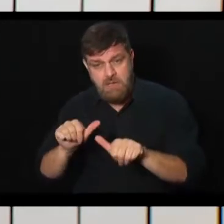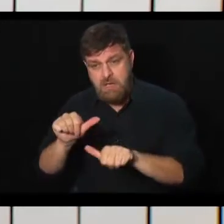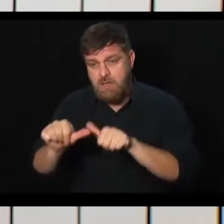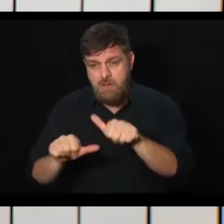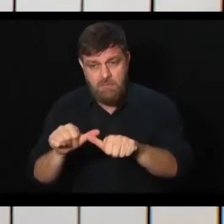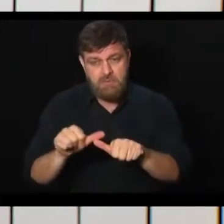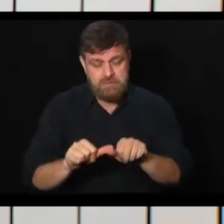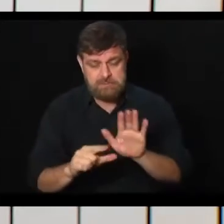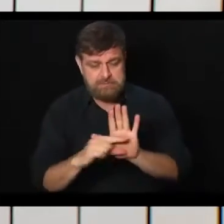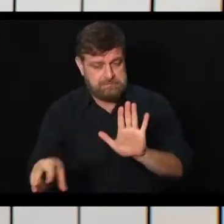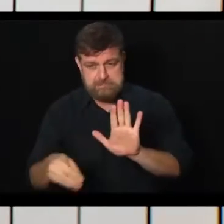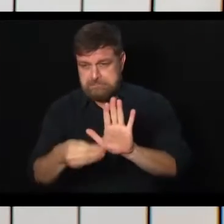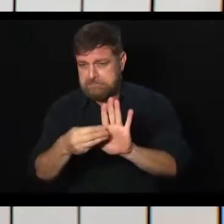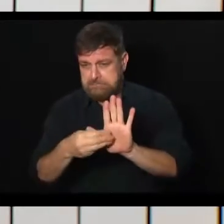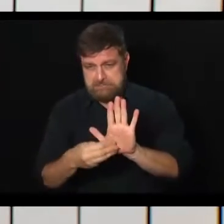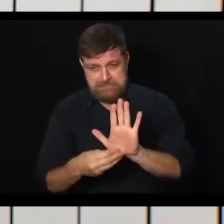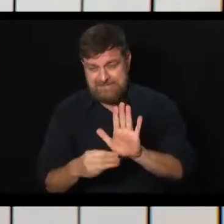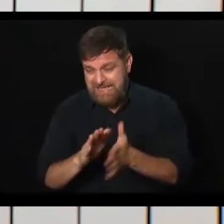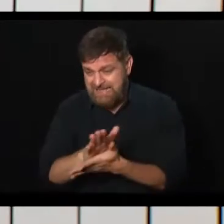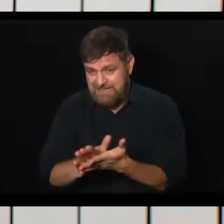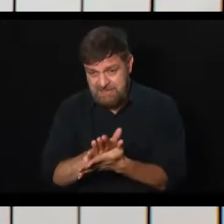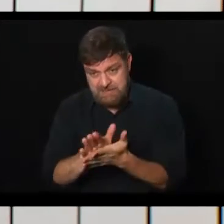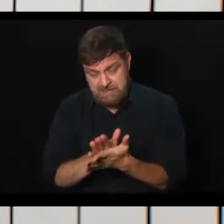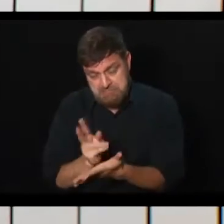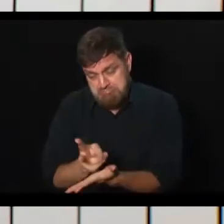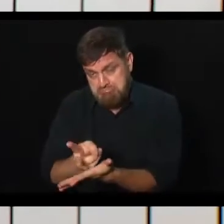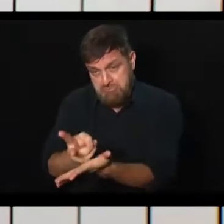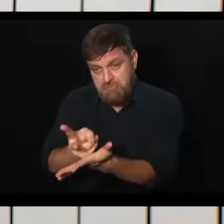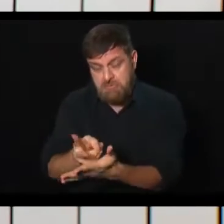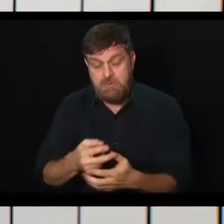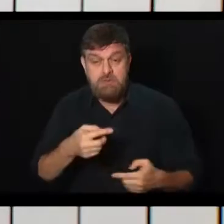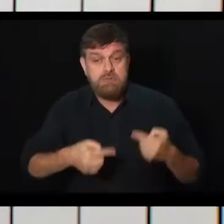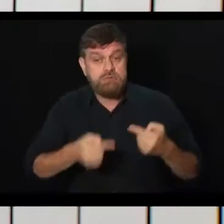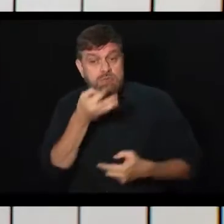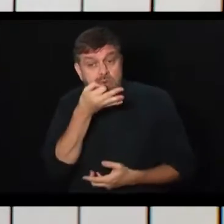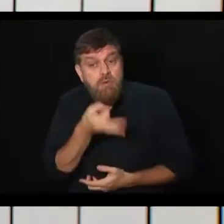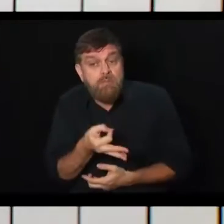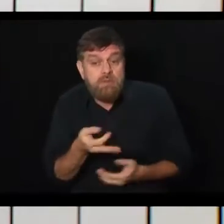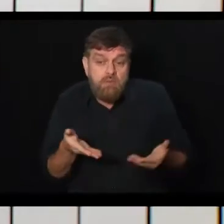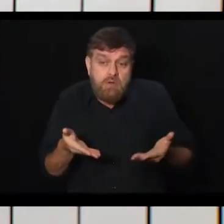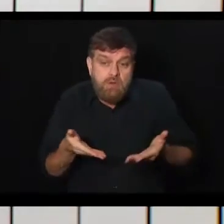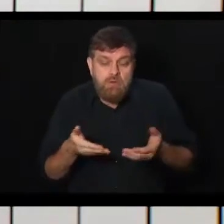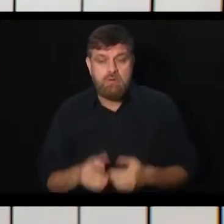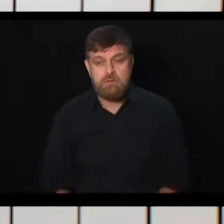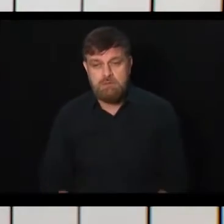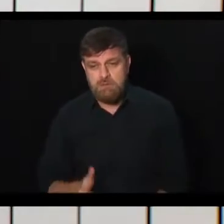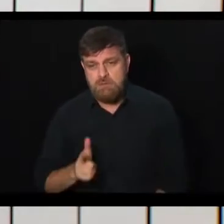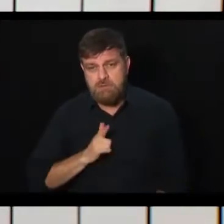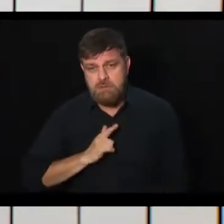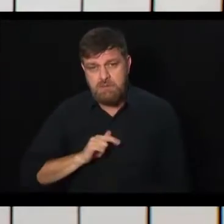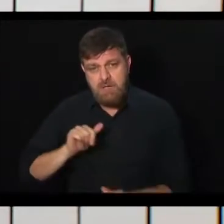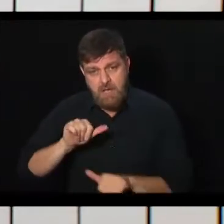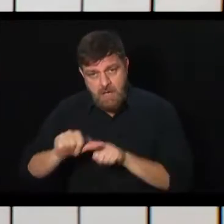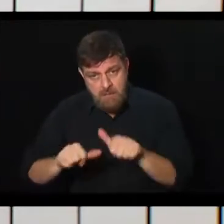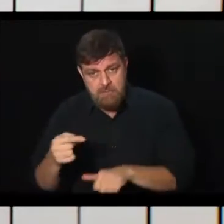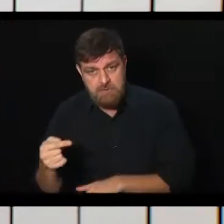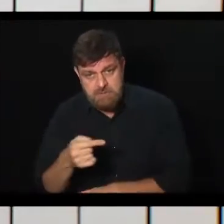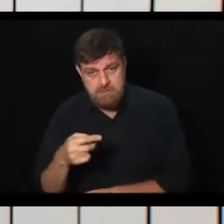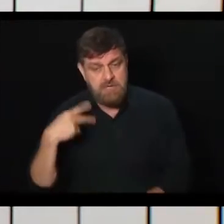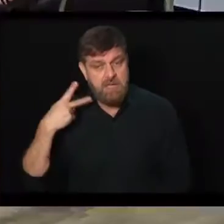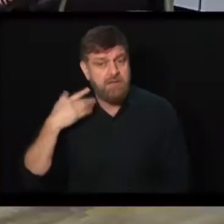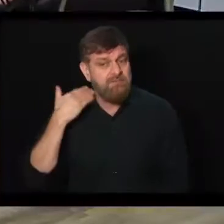muitas alterações e é isso que a gente discute aqui hoje. Doutora, gente falou de algumas mudanças. vereadora, inclusive,